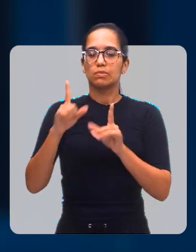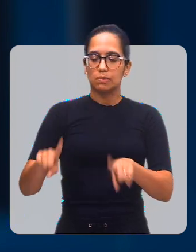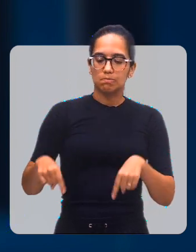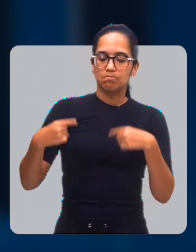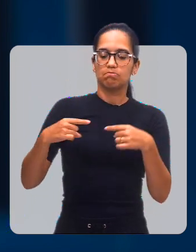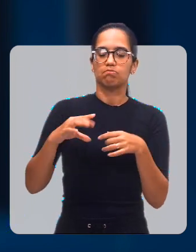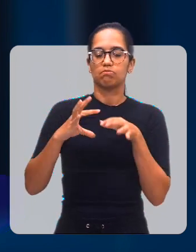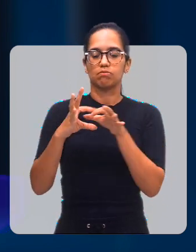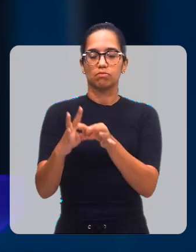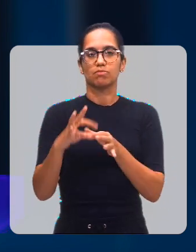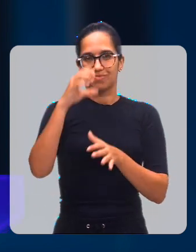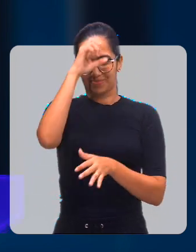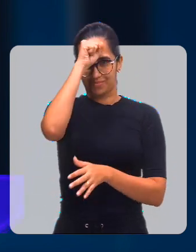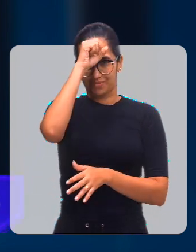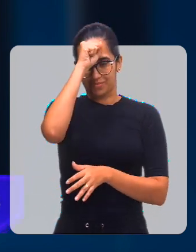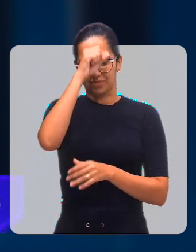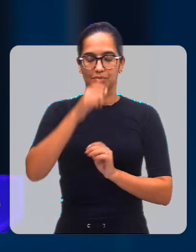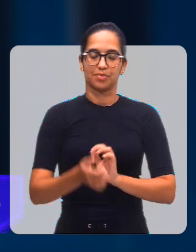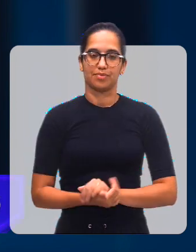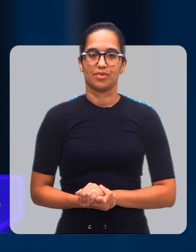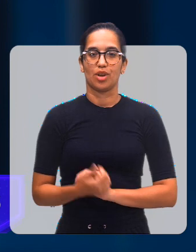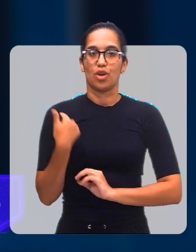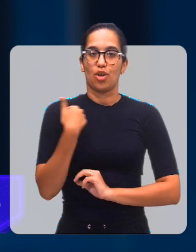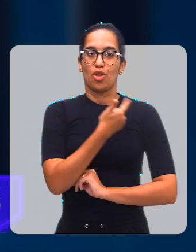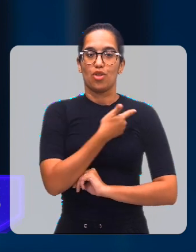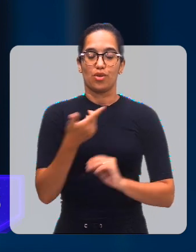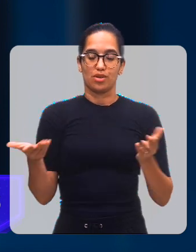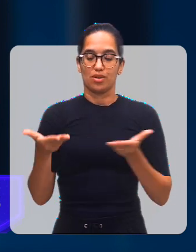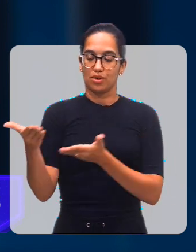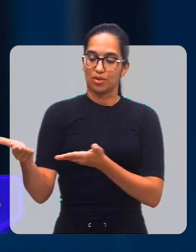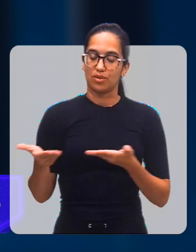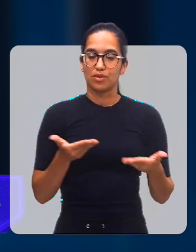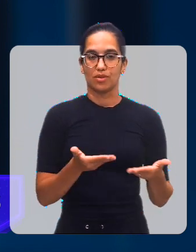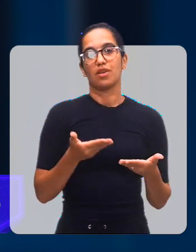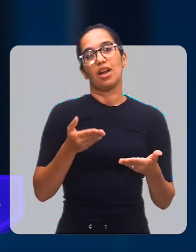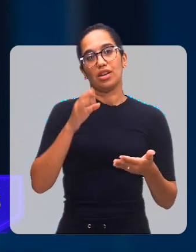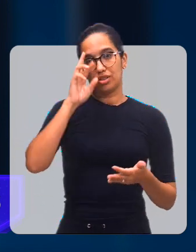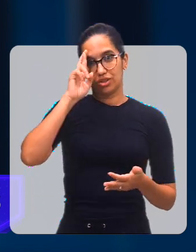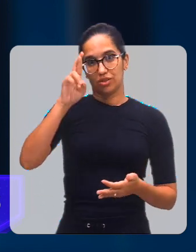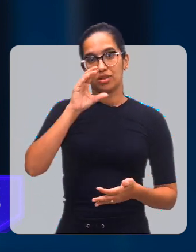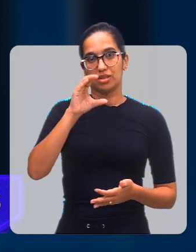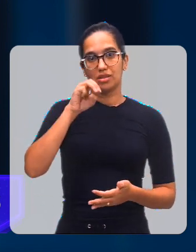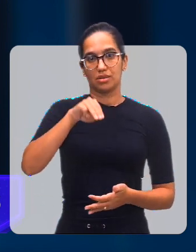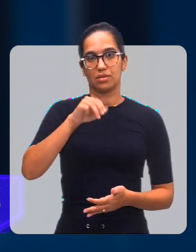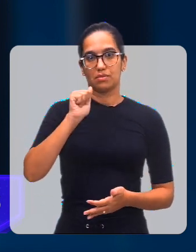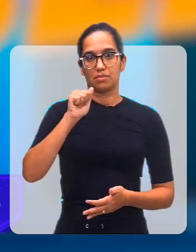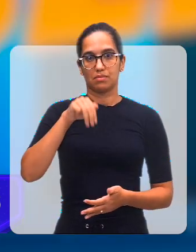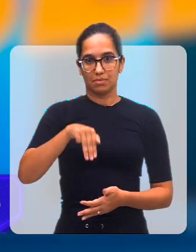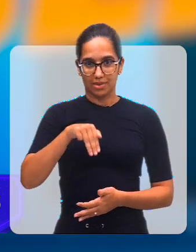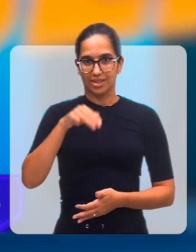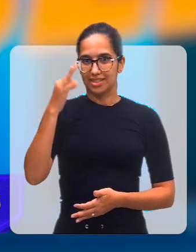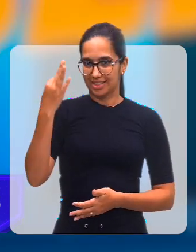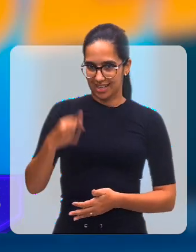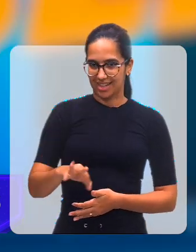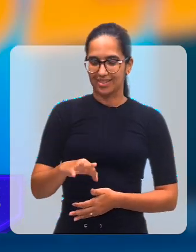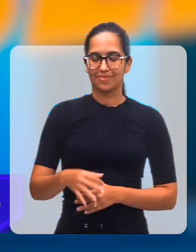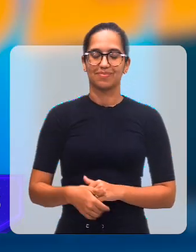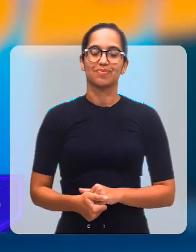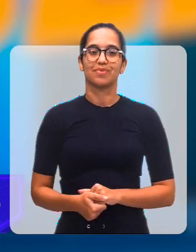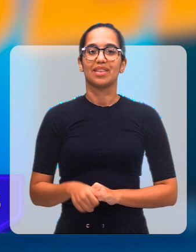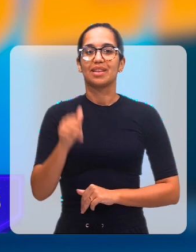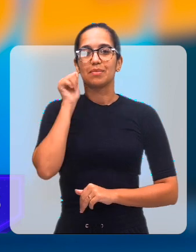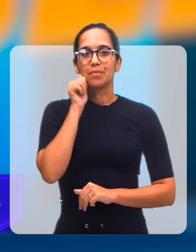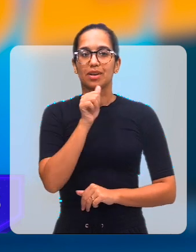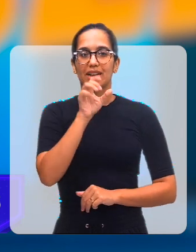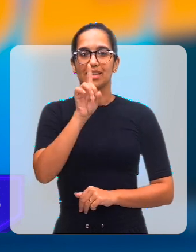no processo de aprendizagem. Nós estamos trazendo a diretora da CEMAM, CEMAM